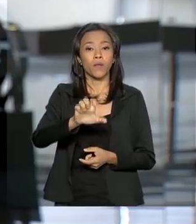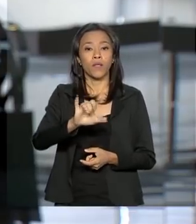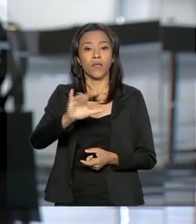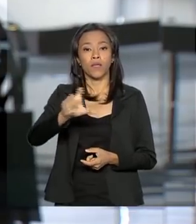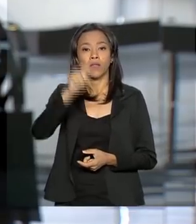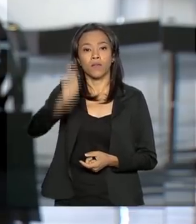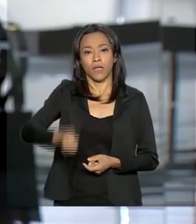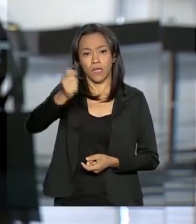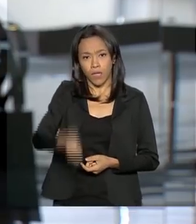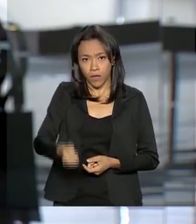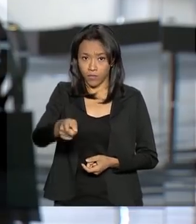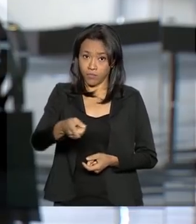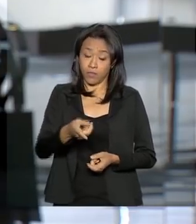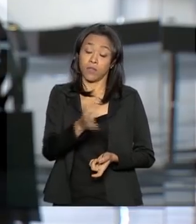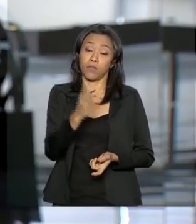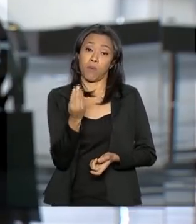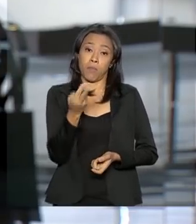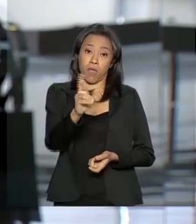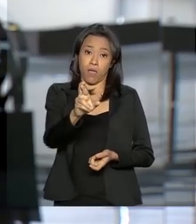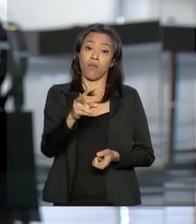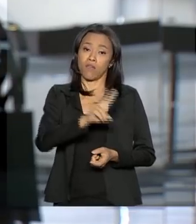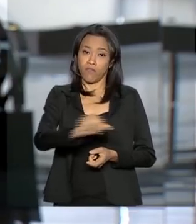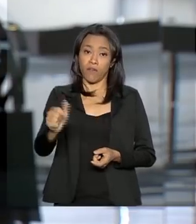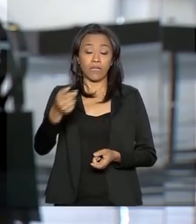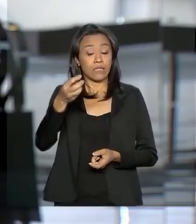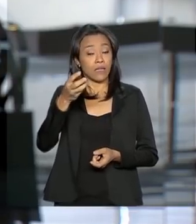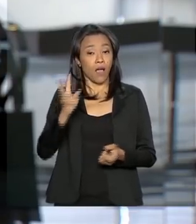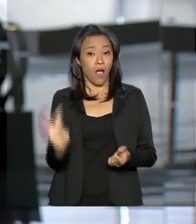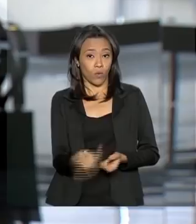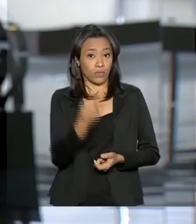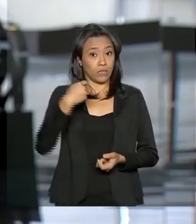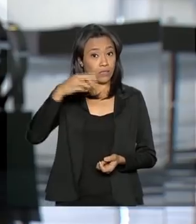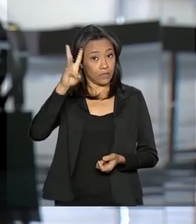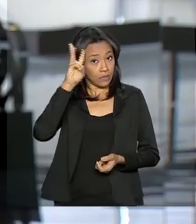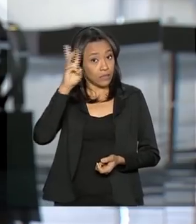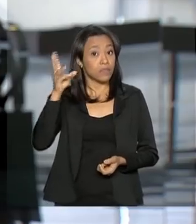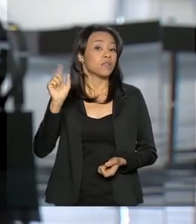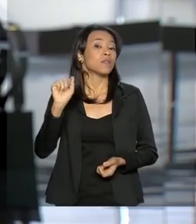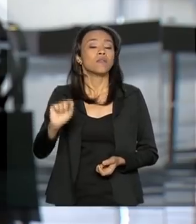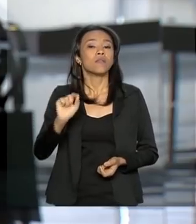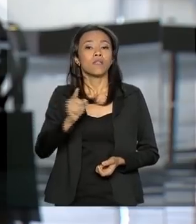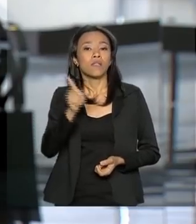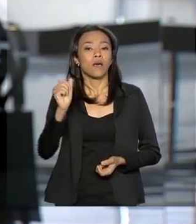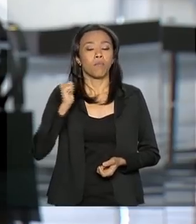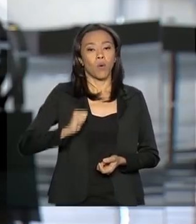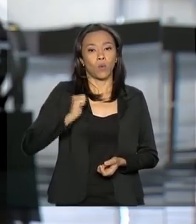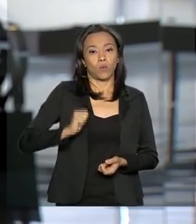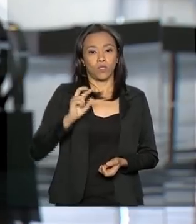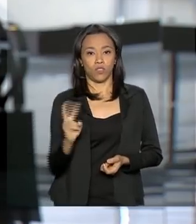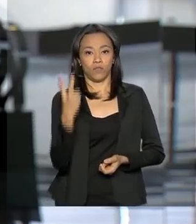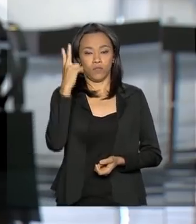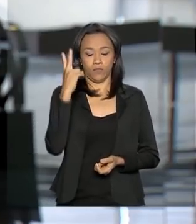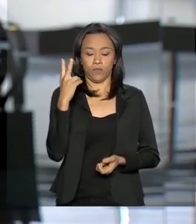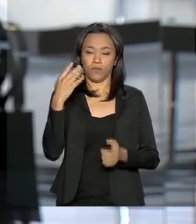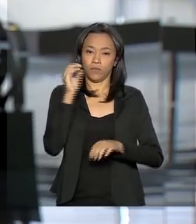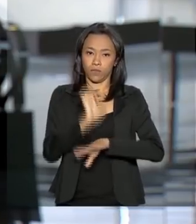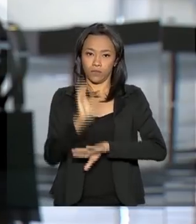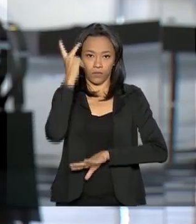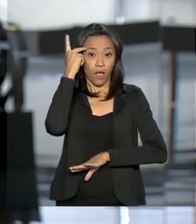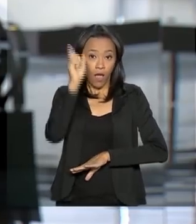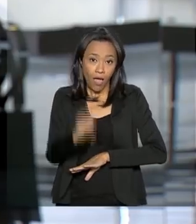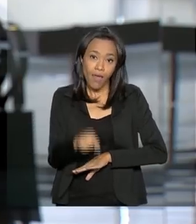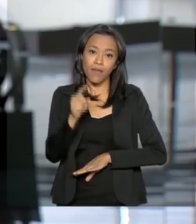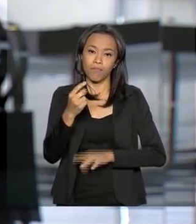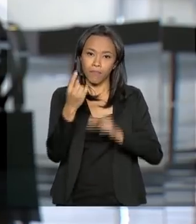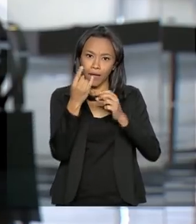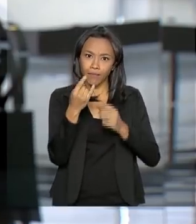acontece nesta quinta-feira na Bolsa de Valores de São Paulo. Para Ronaldo Caiado, este é um marco para a atração de